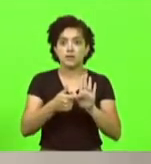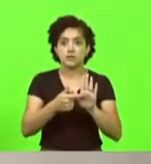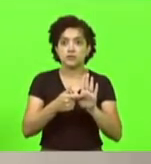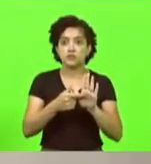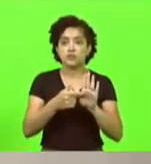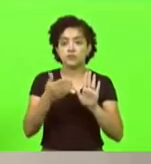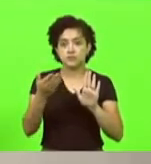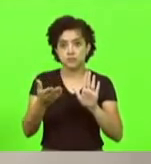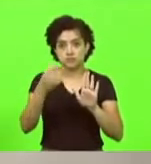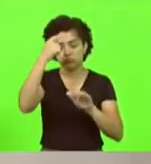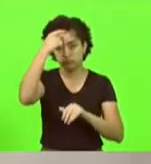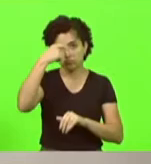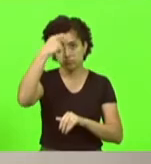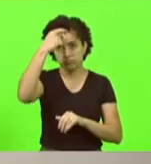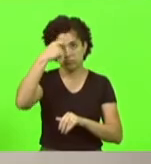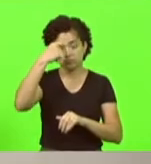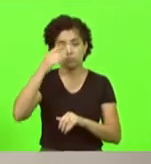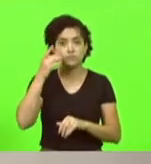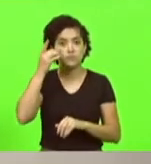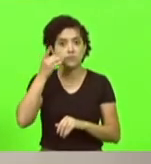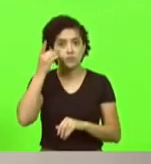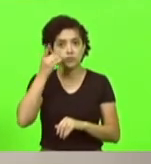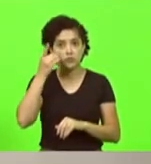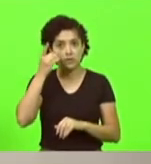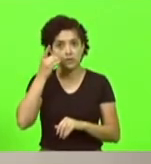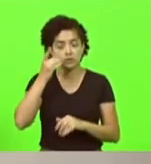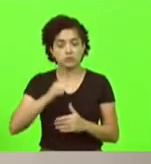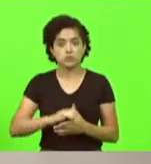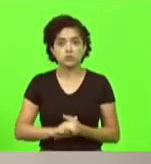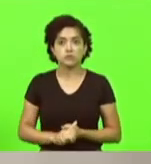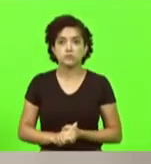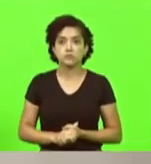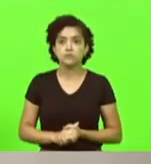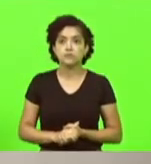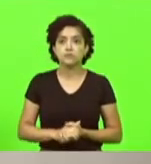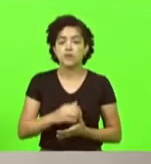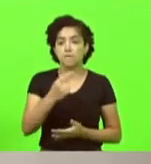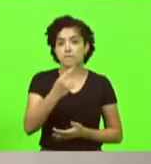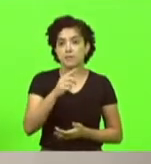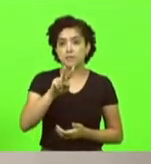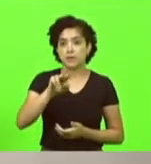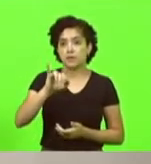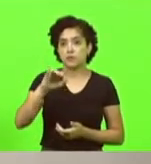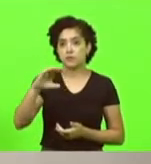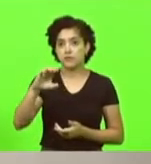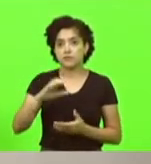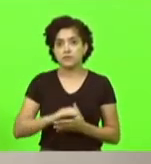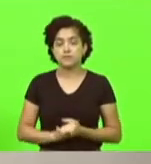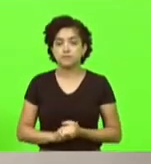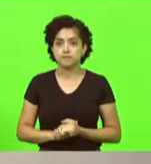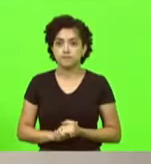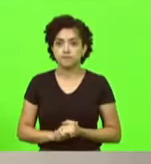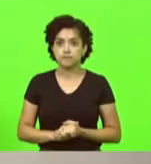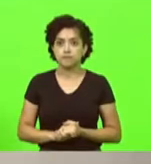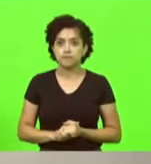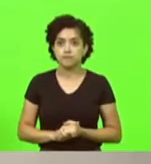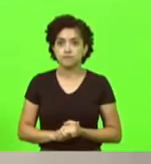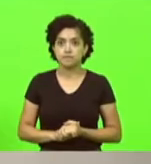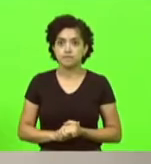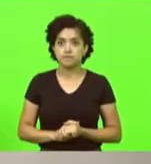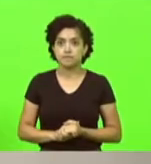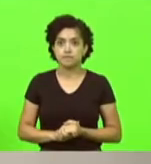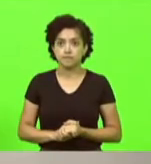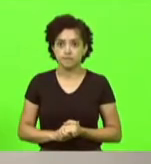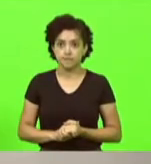Maurício Scudillac para ser o primeiro vice-presidente desta Casa. Me permite um